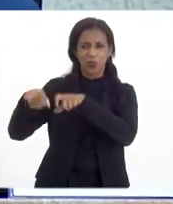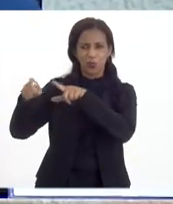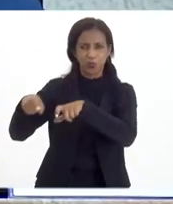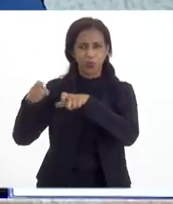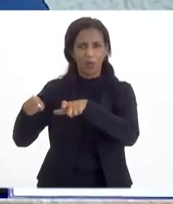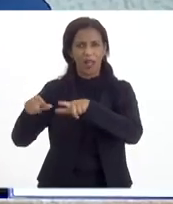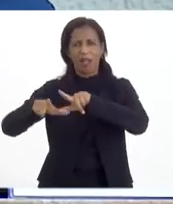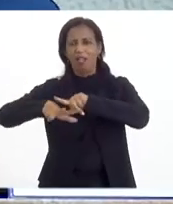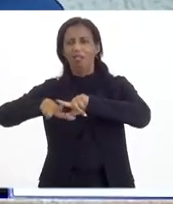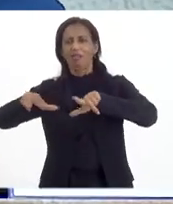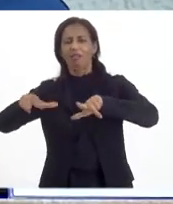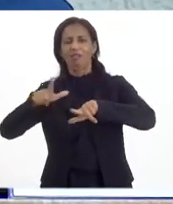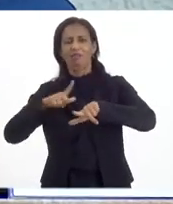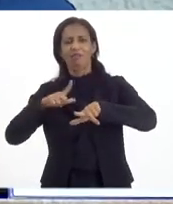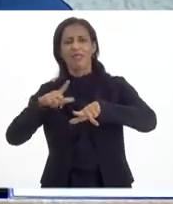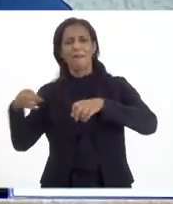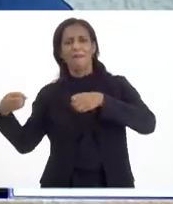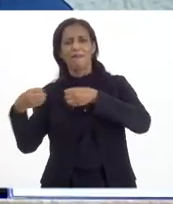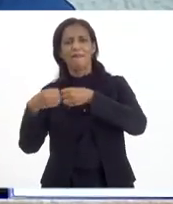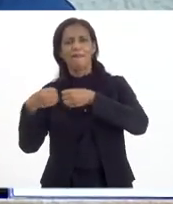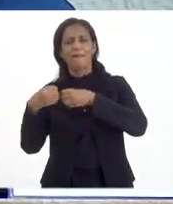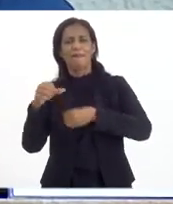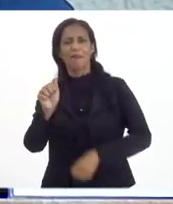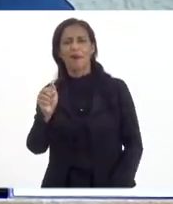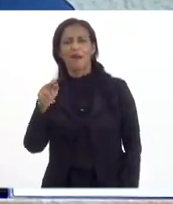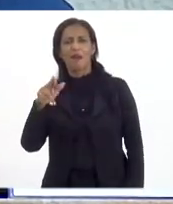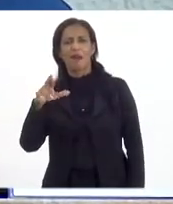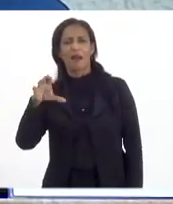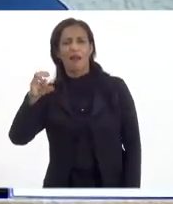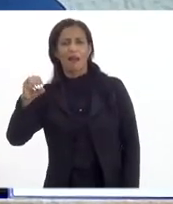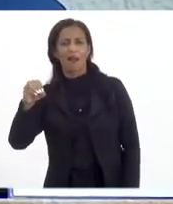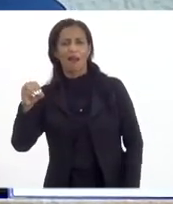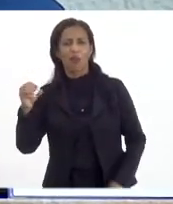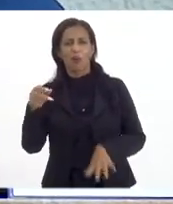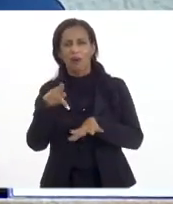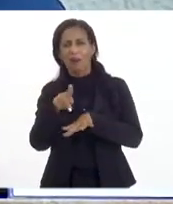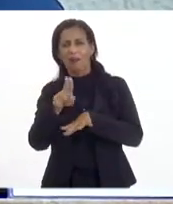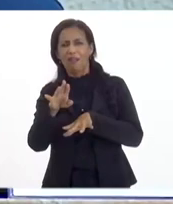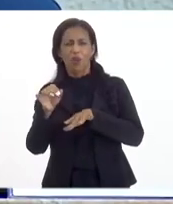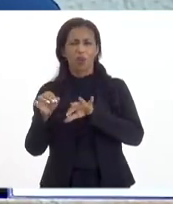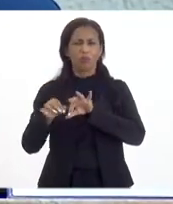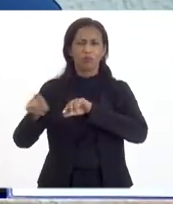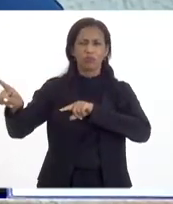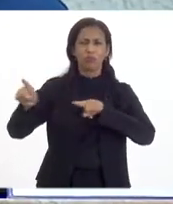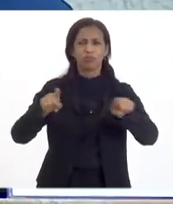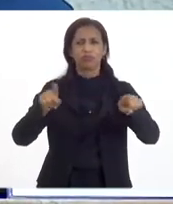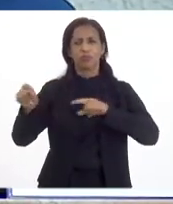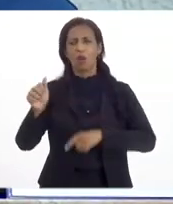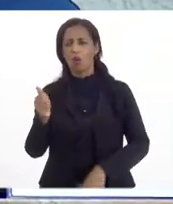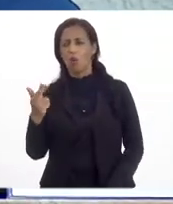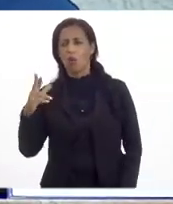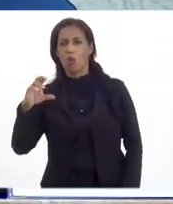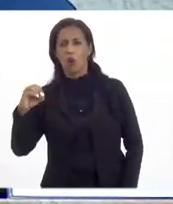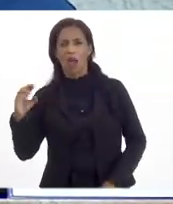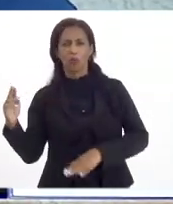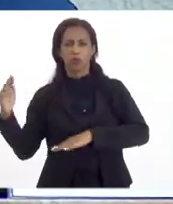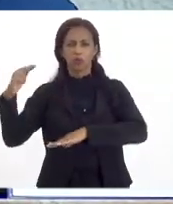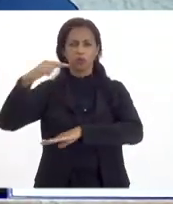áreas livres aqui ao longo do arco, quilômetros e quilômetros. Sempre lembrando que o arco tem